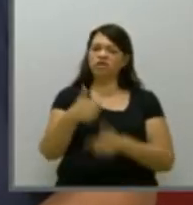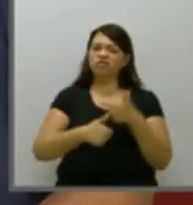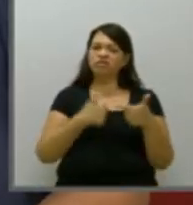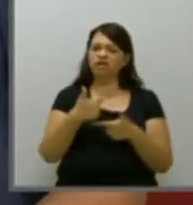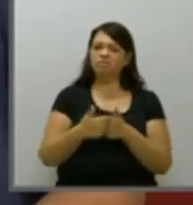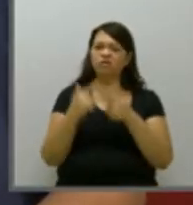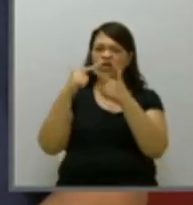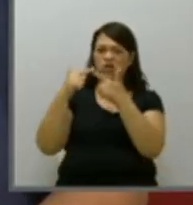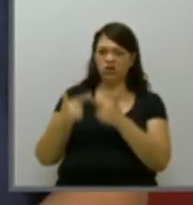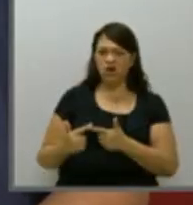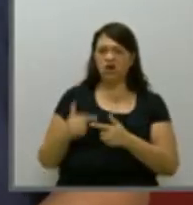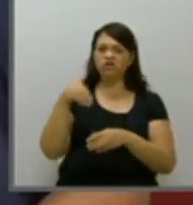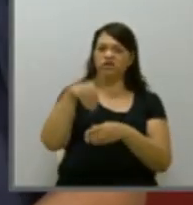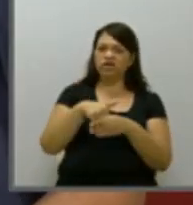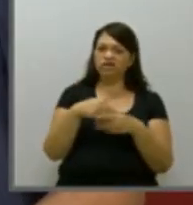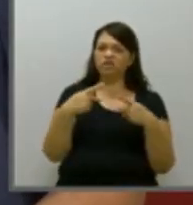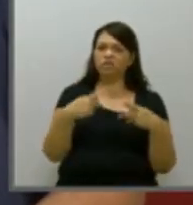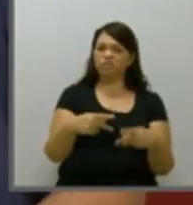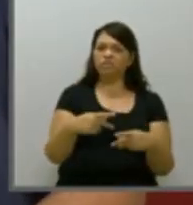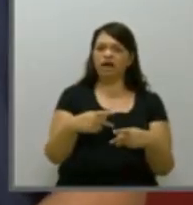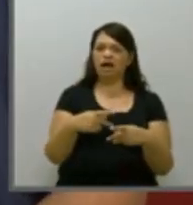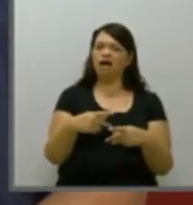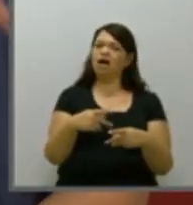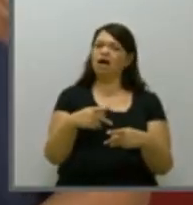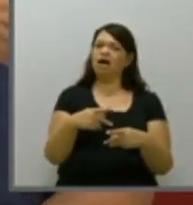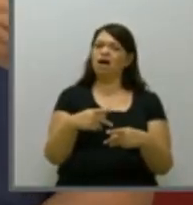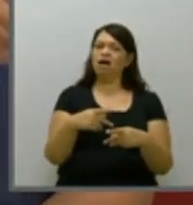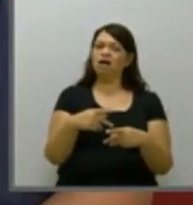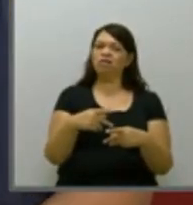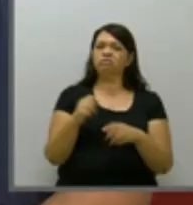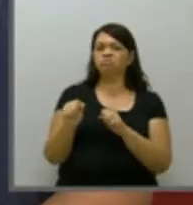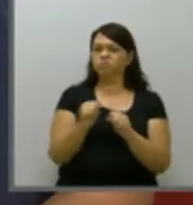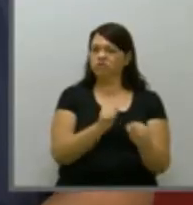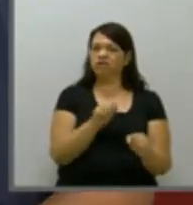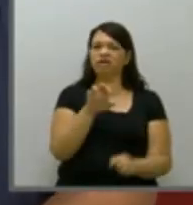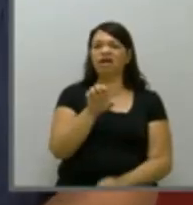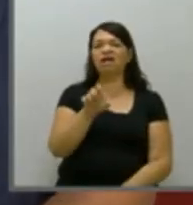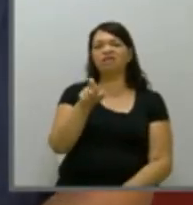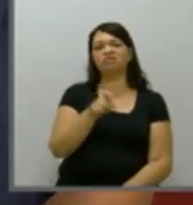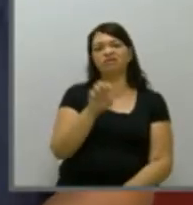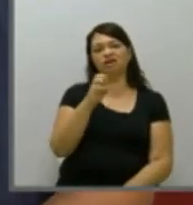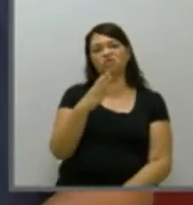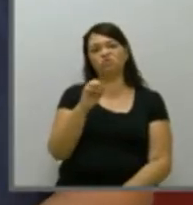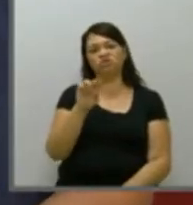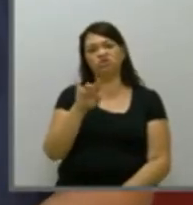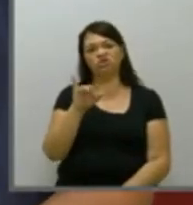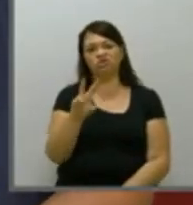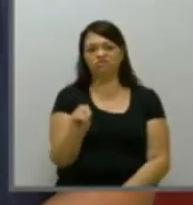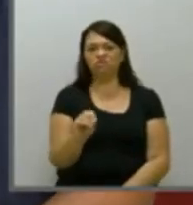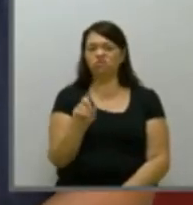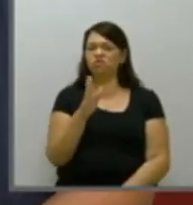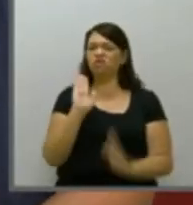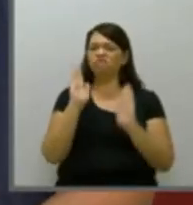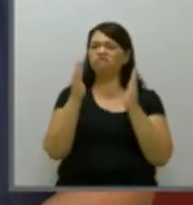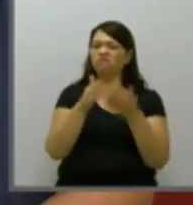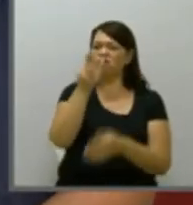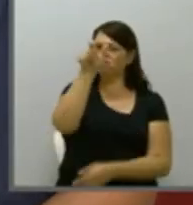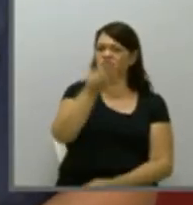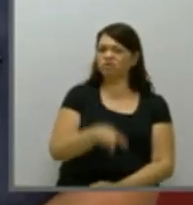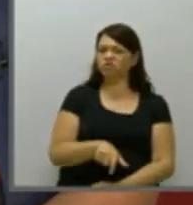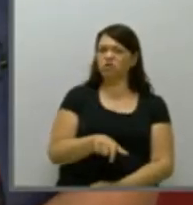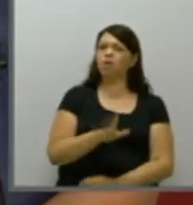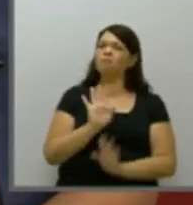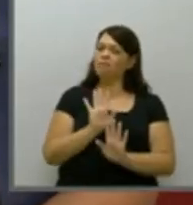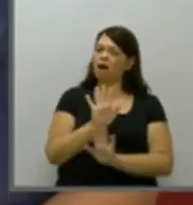eleição para o executivo a gente não está discutindo apenas a pessoa muita gente vota na pessoa mas não nos enganamos porque